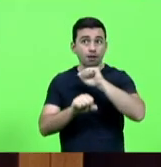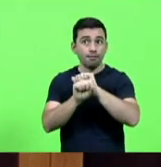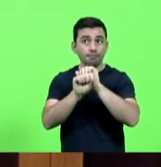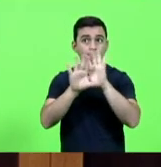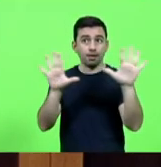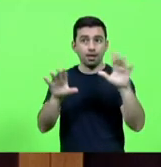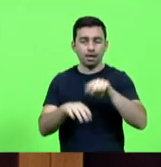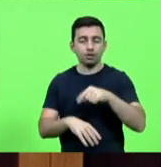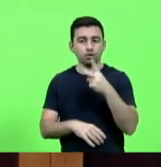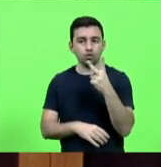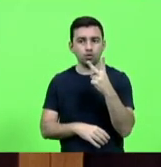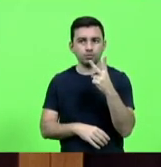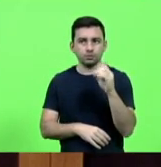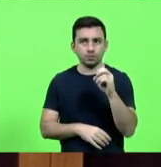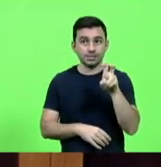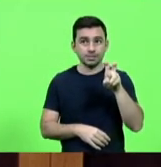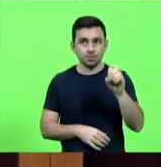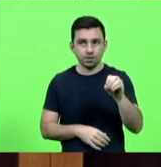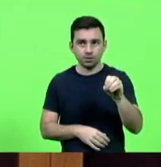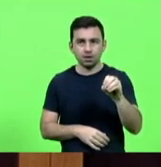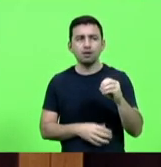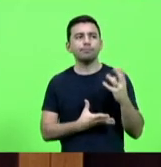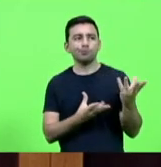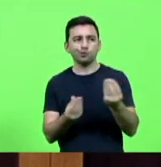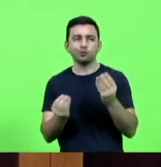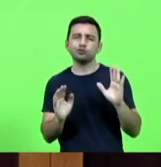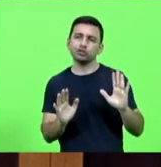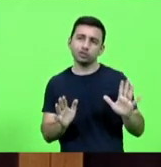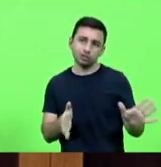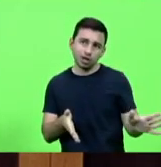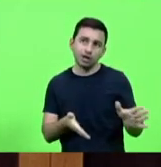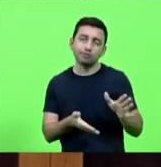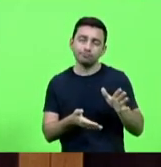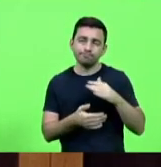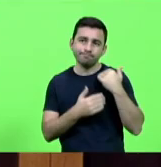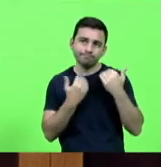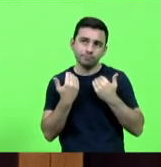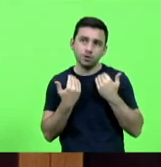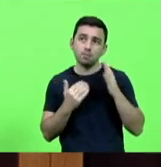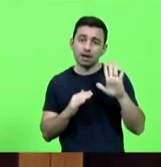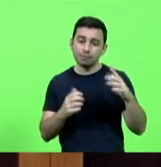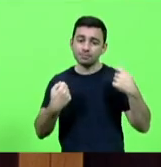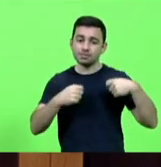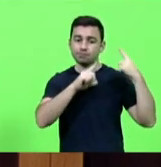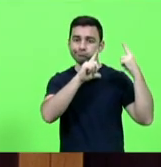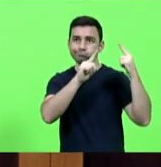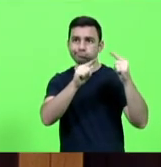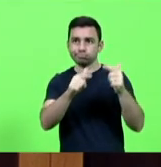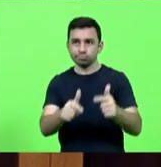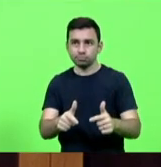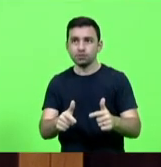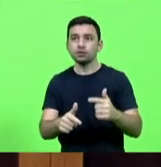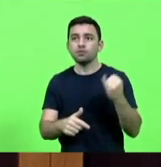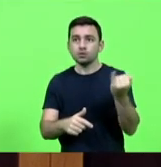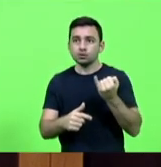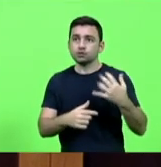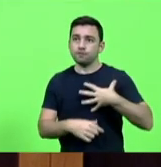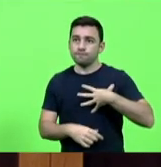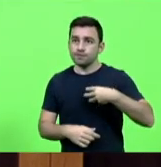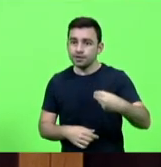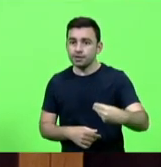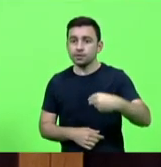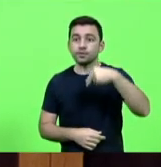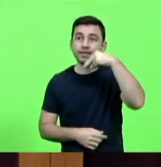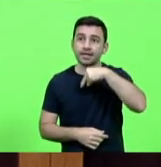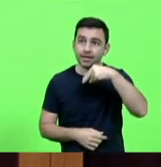2050 muitos de nós não vamos mais estar aqui mas nós temos que deixar o legado claro para os filhos netos enfim